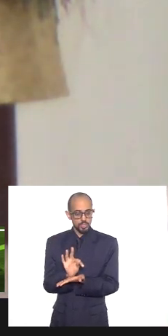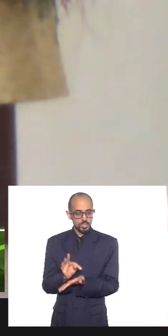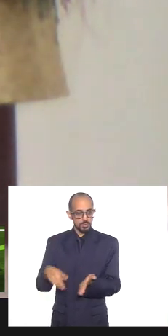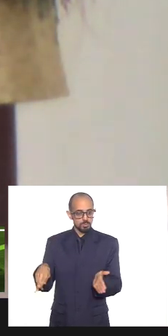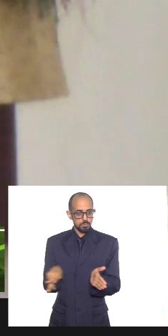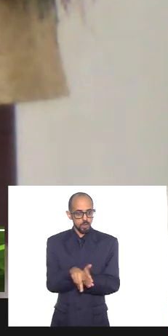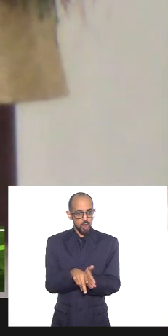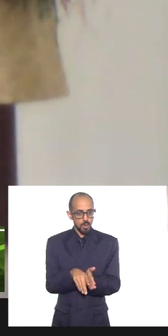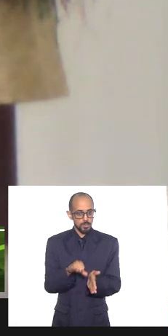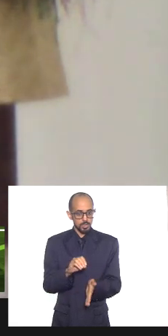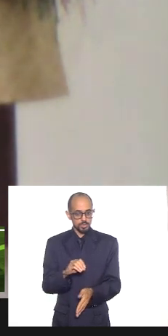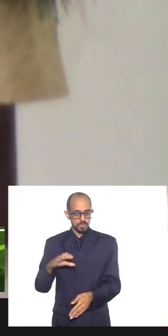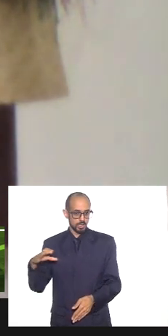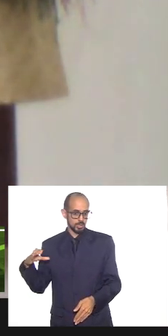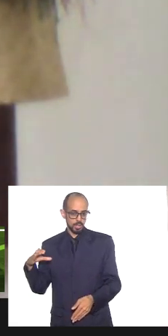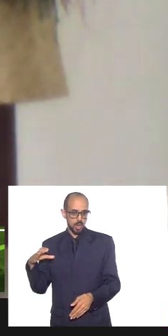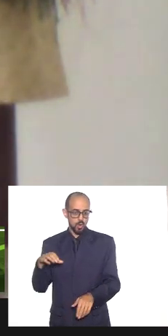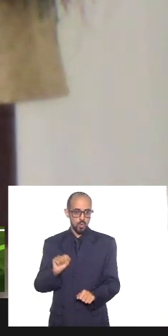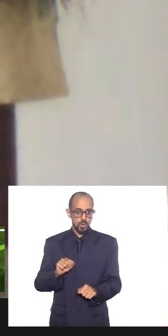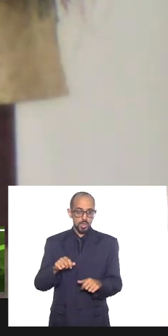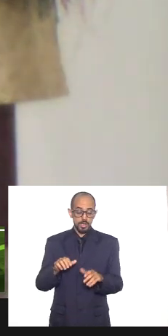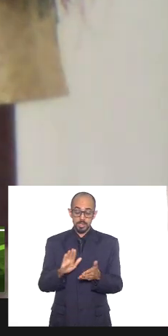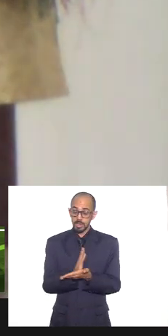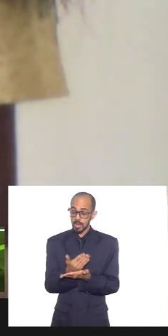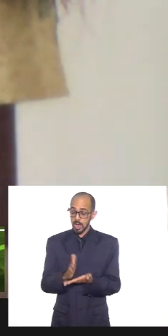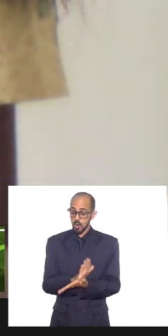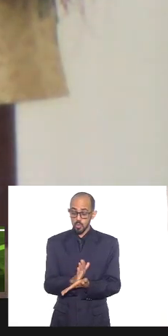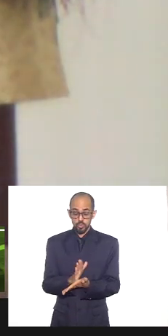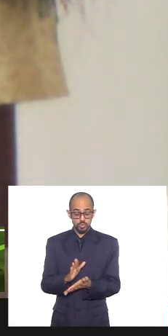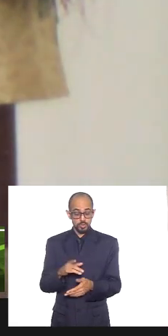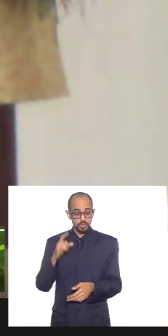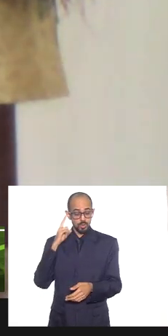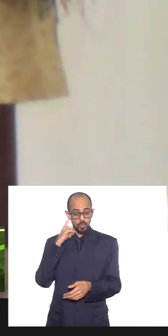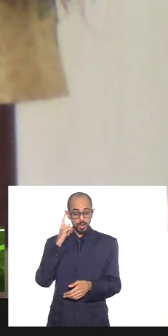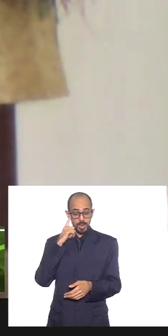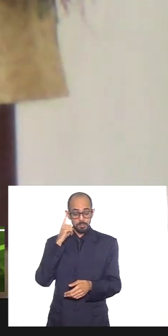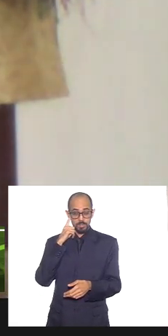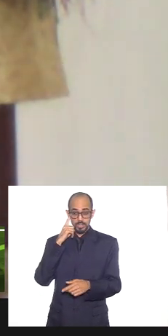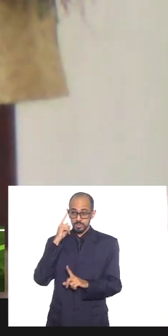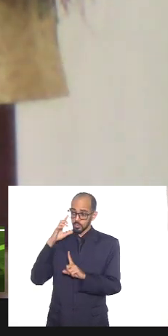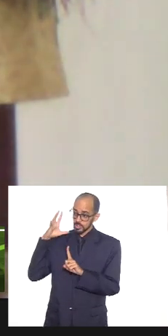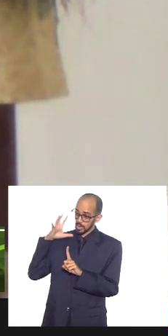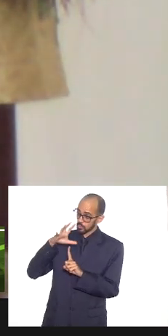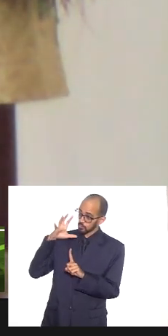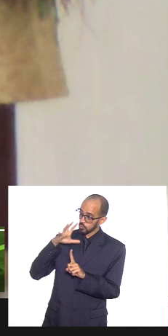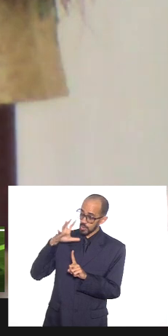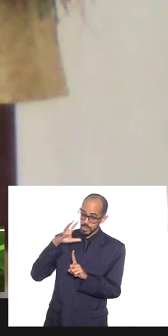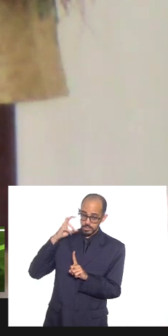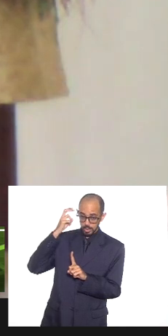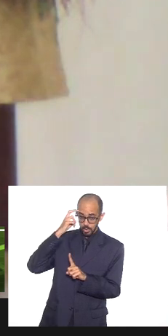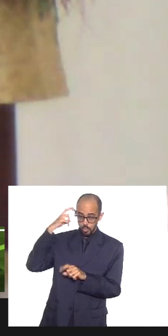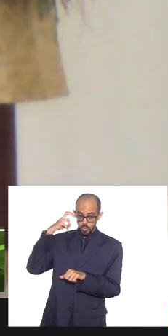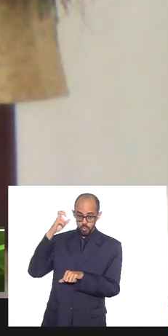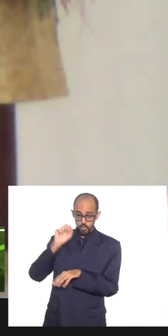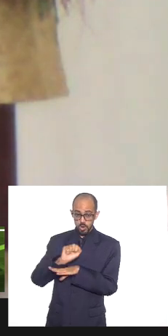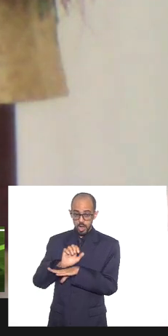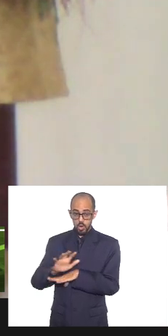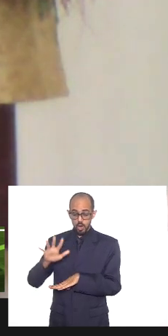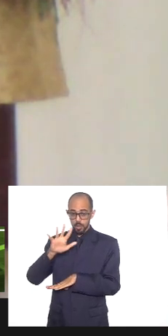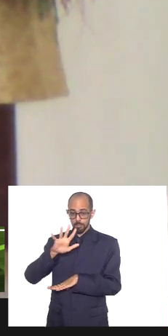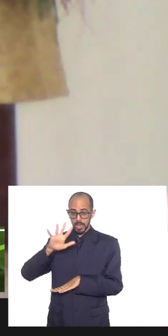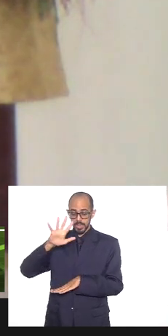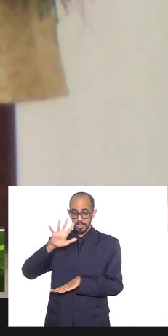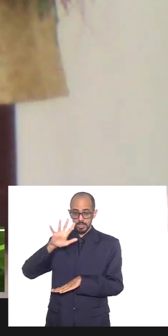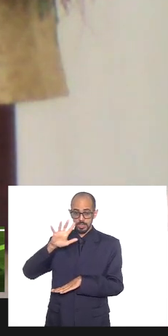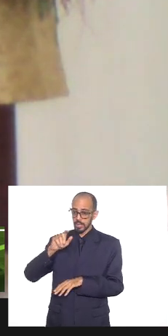tem muita gente que está com a cabeça tão colonizada que ela não